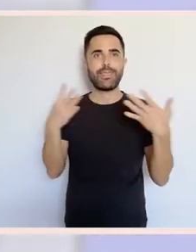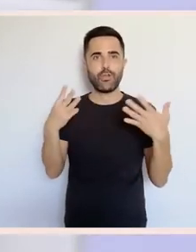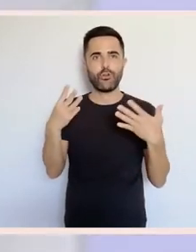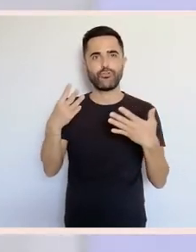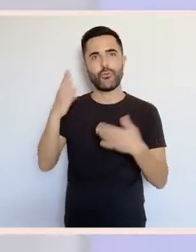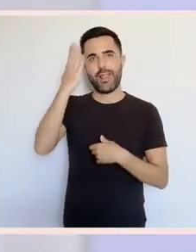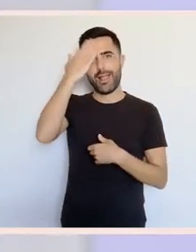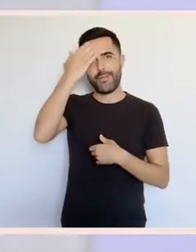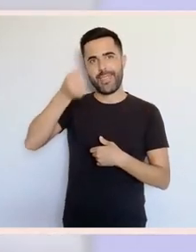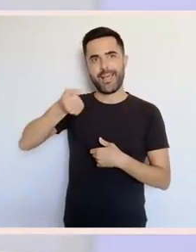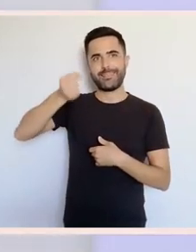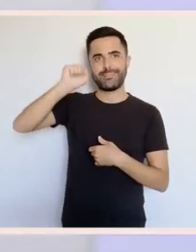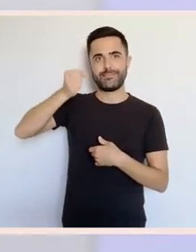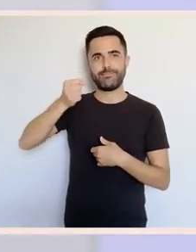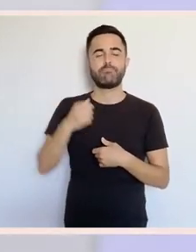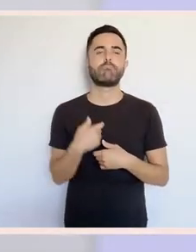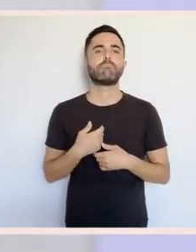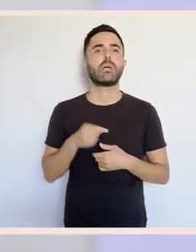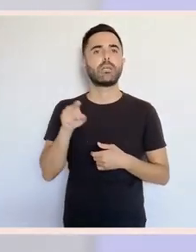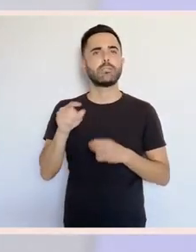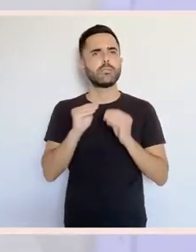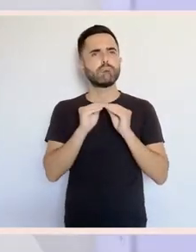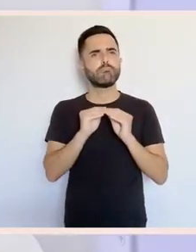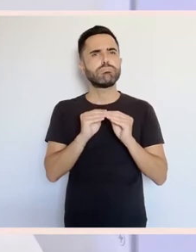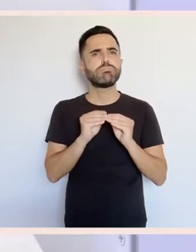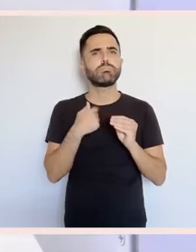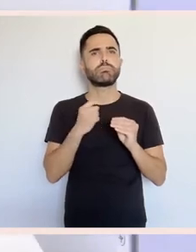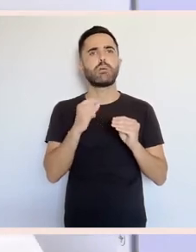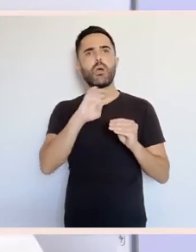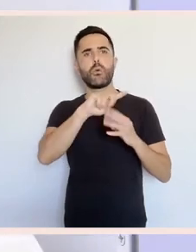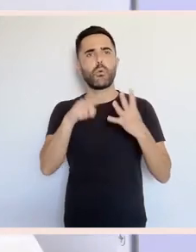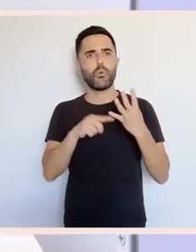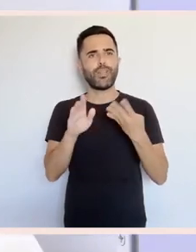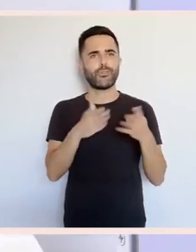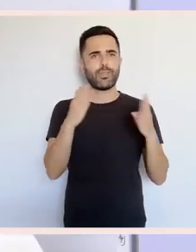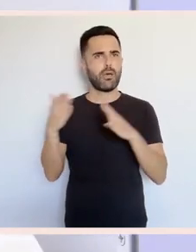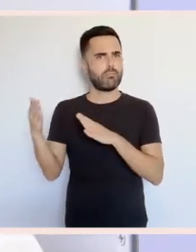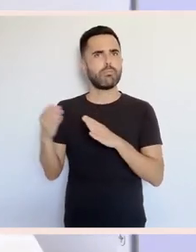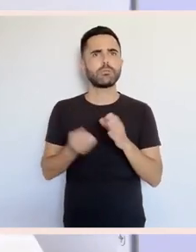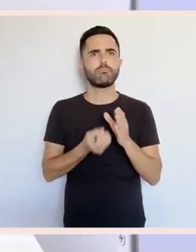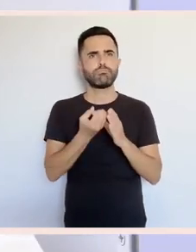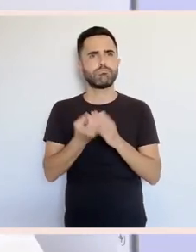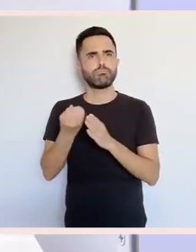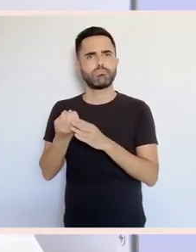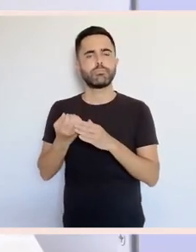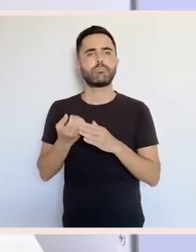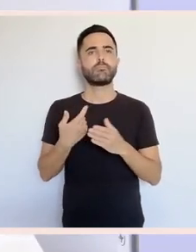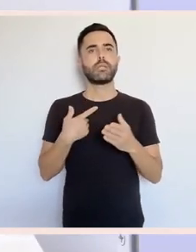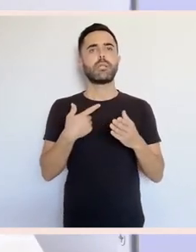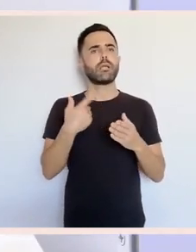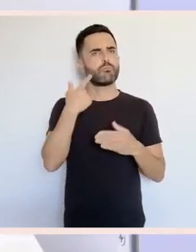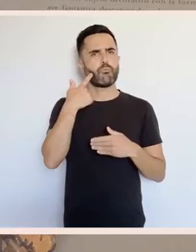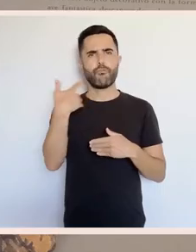do século XVIII. Esta xerra de cerveza é unha peza que se fabrica durante as catro etapas de sargadelos